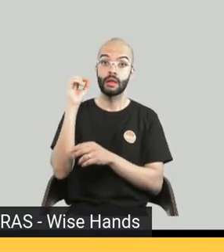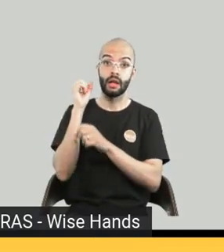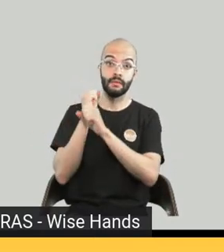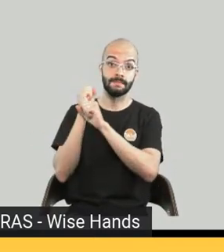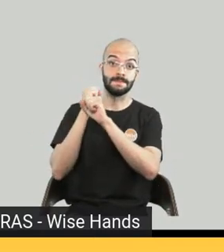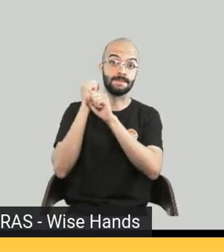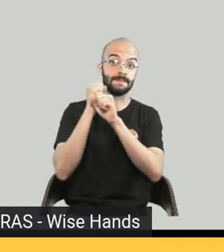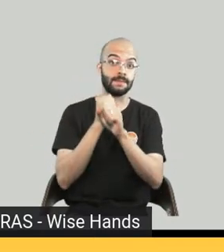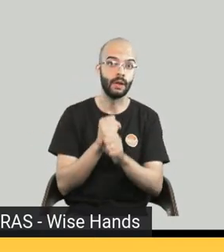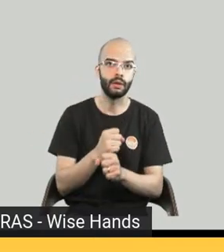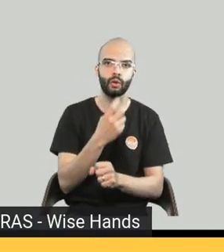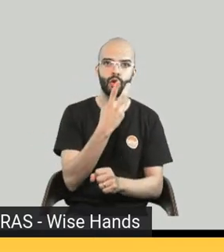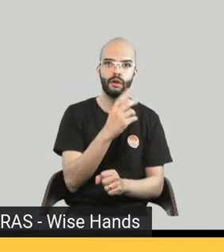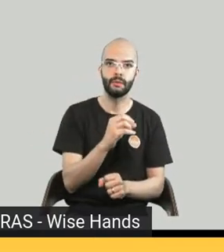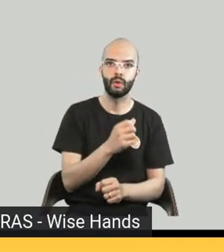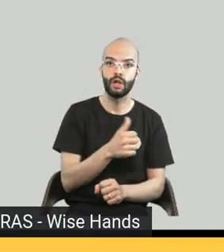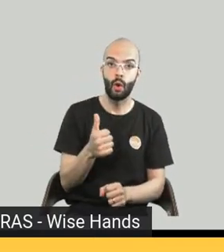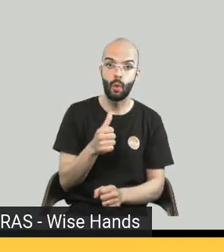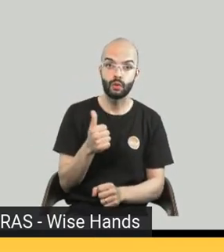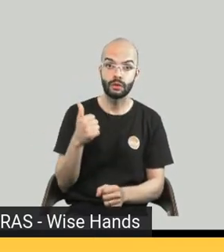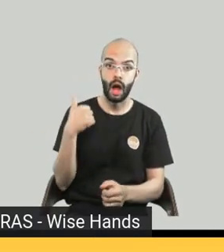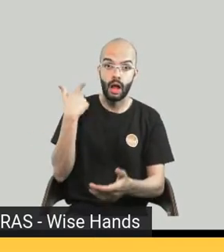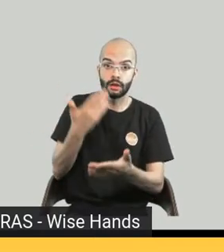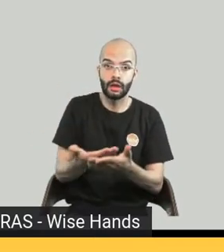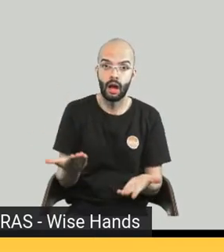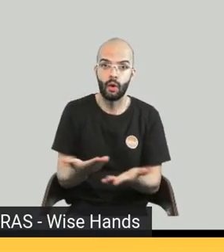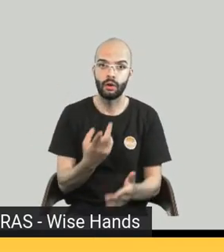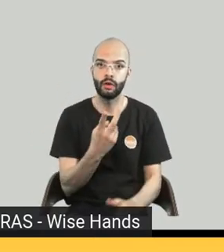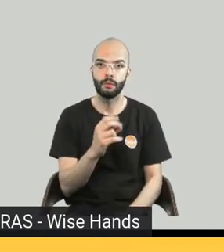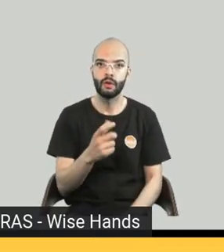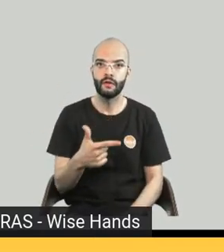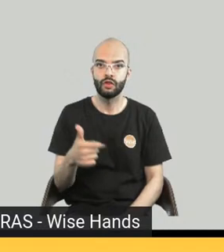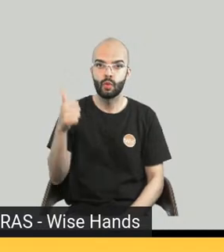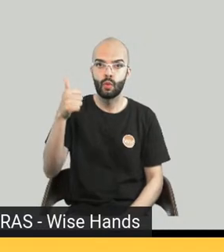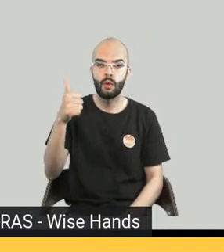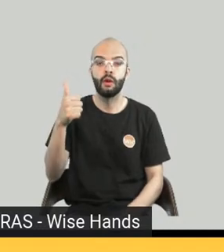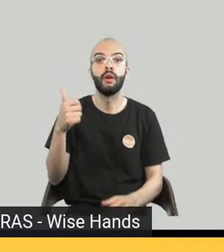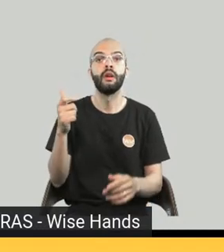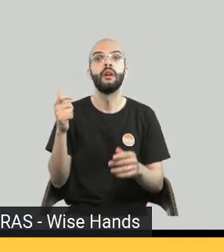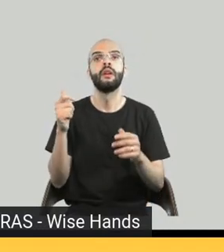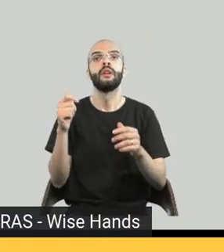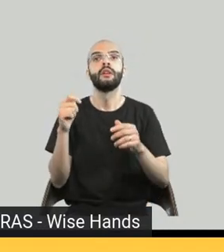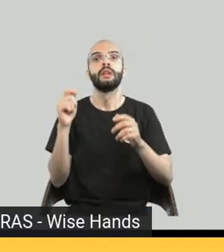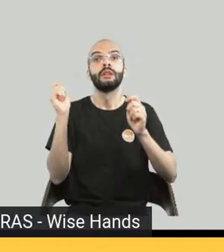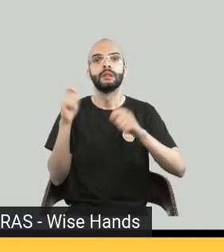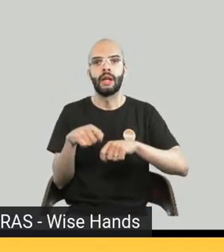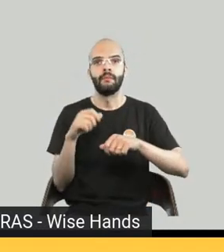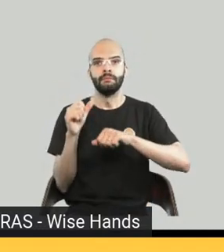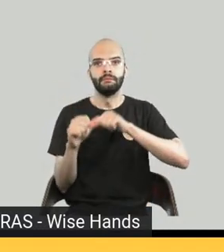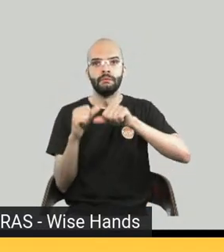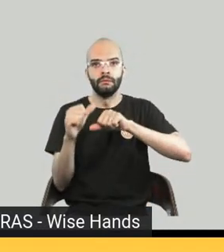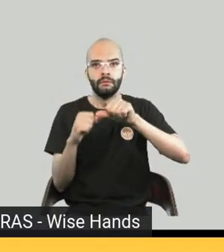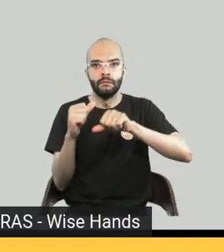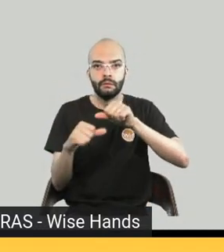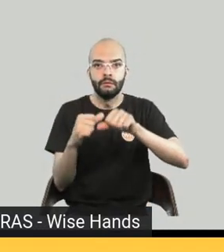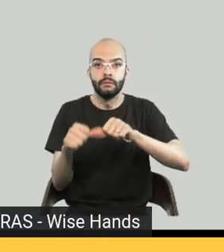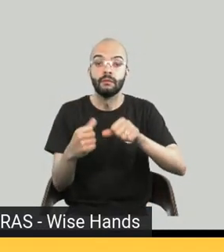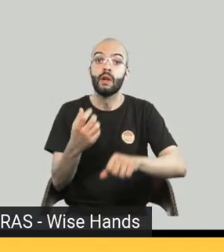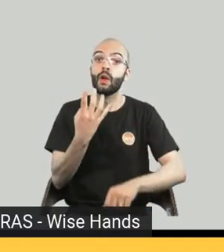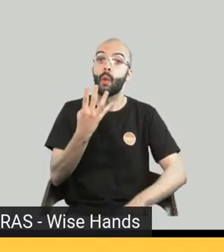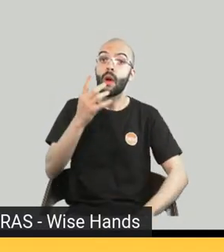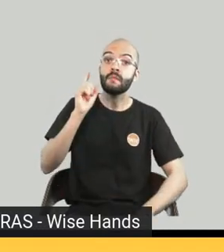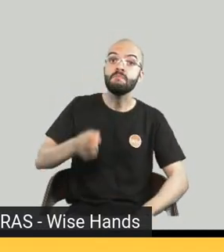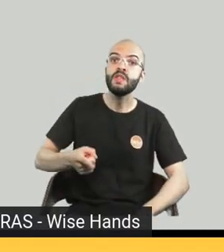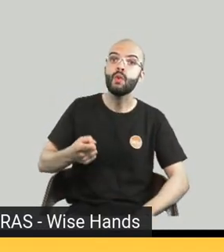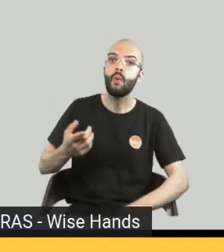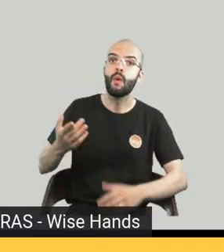digital, e aí no caso da Companhia a gente passou daqueles 30 e-books que tinha em 2011 para mais de 4 mil hoje, né?